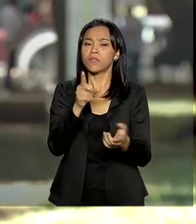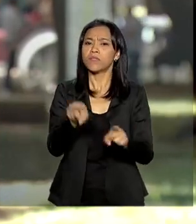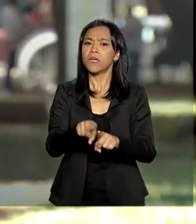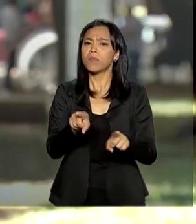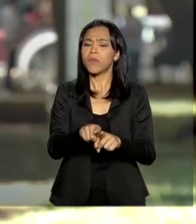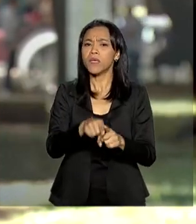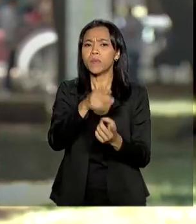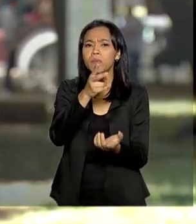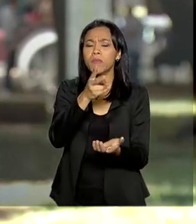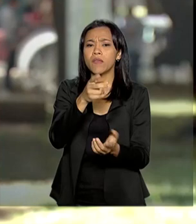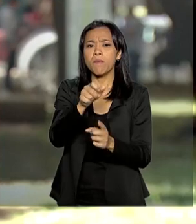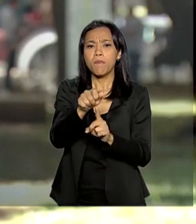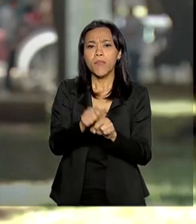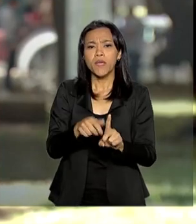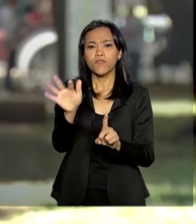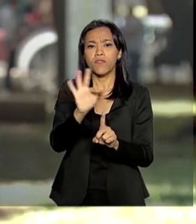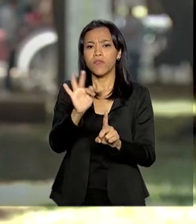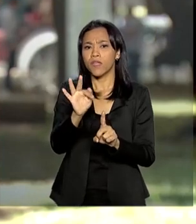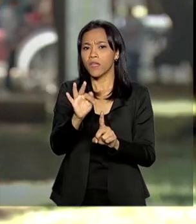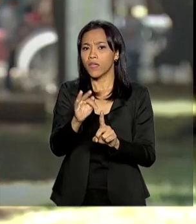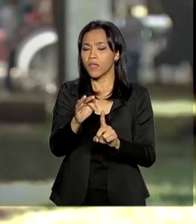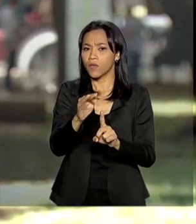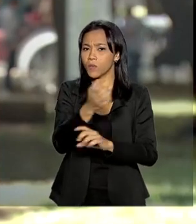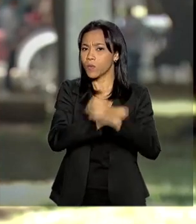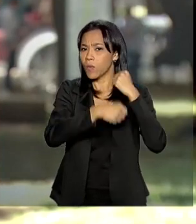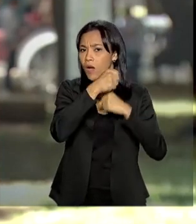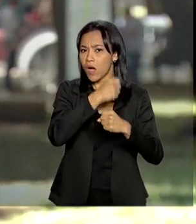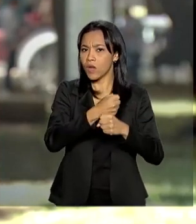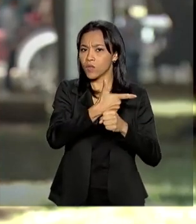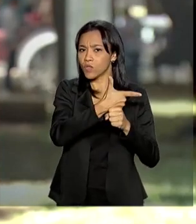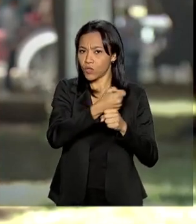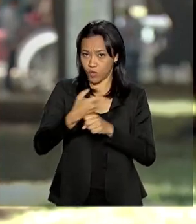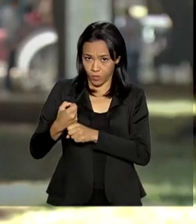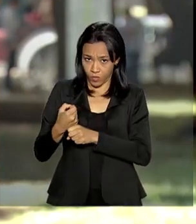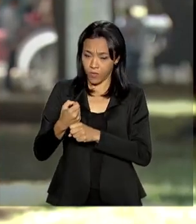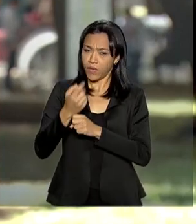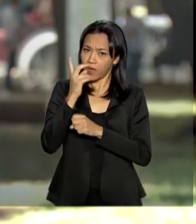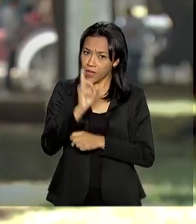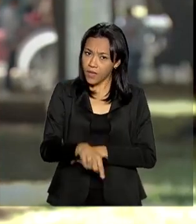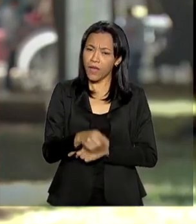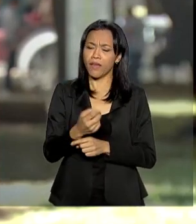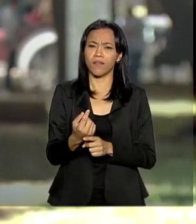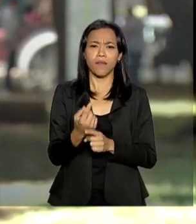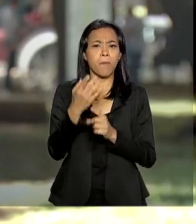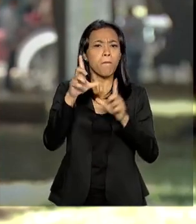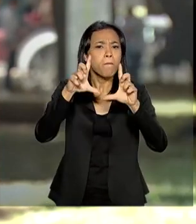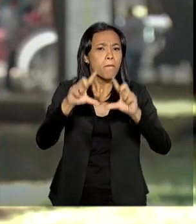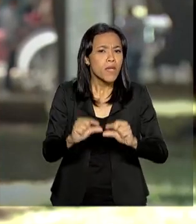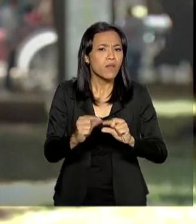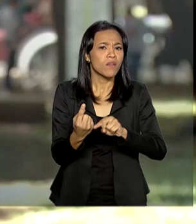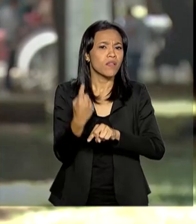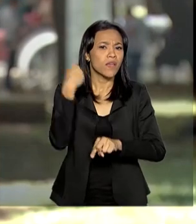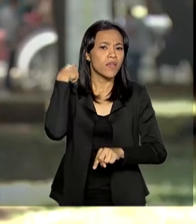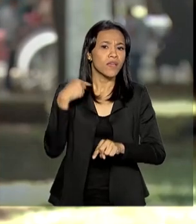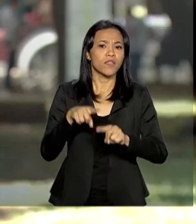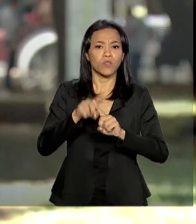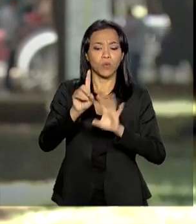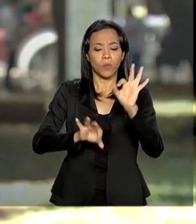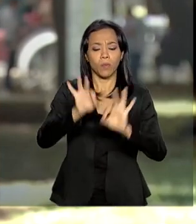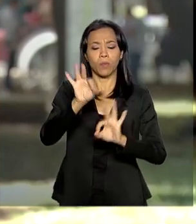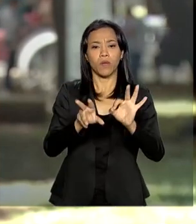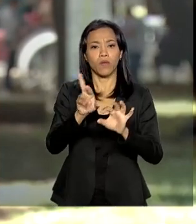do ano de 2000 e é a menor para o mês desde o início do Plano Real, em 1994.